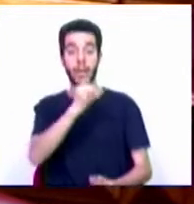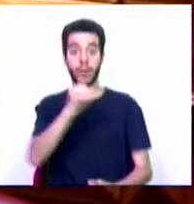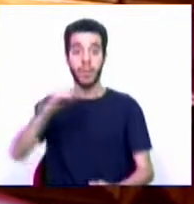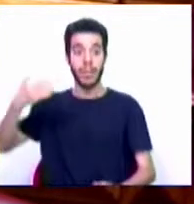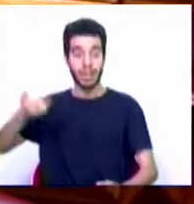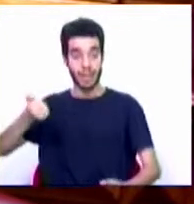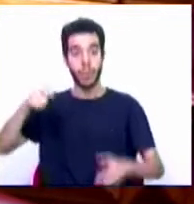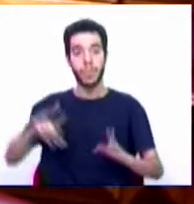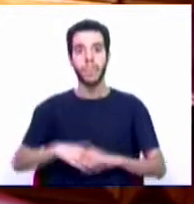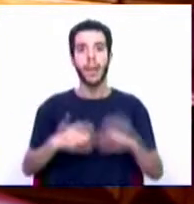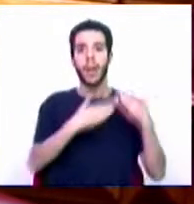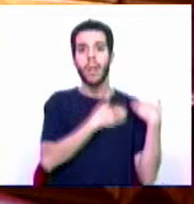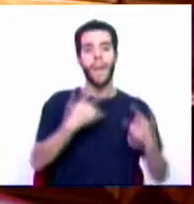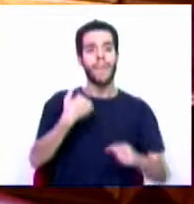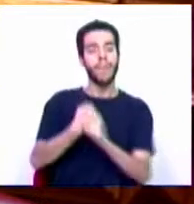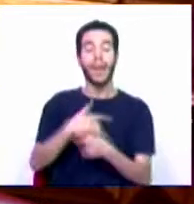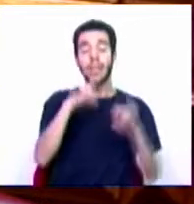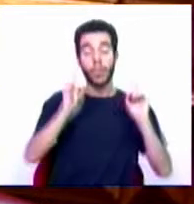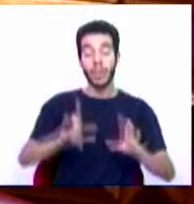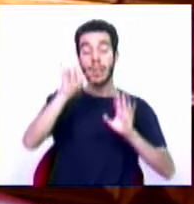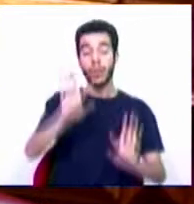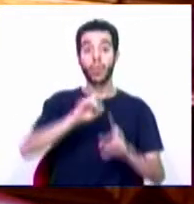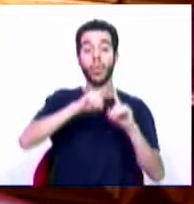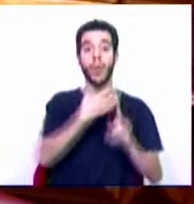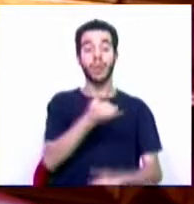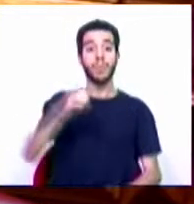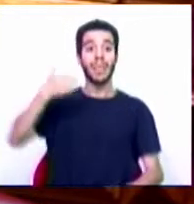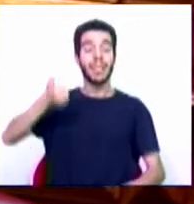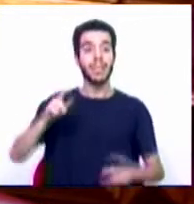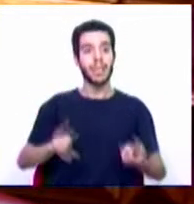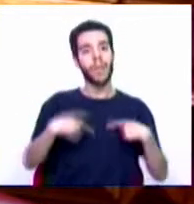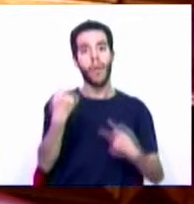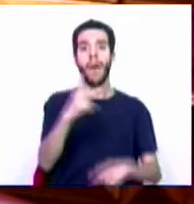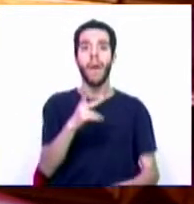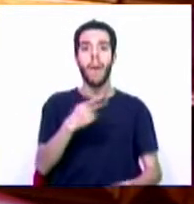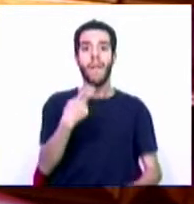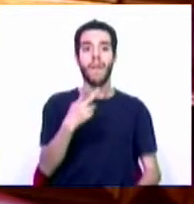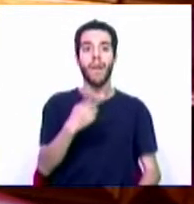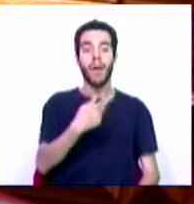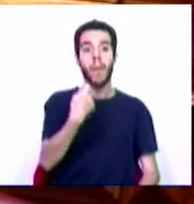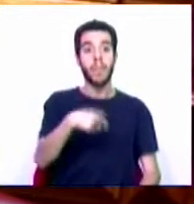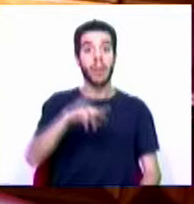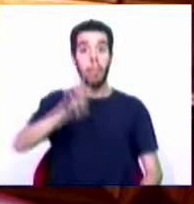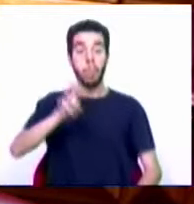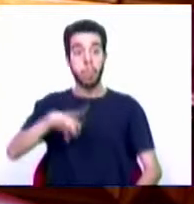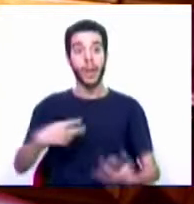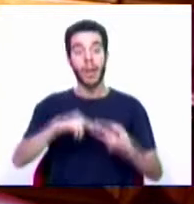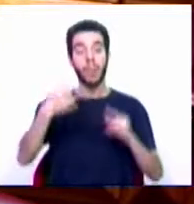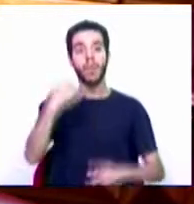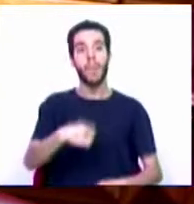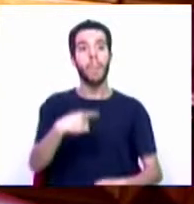urbanos, e em 2005 nomeado Vice-Presidente da Câmara Municipal, onde é relevante o seu contributo para o posicionamento